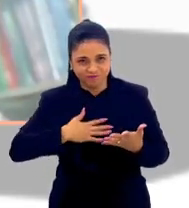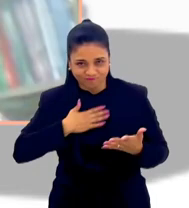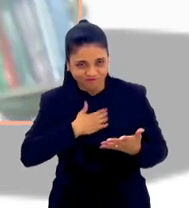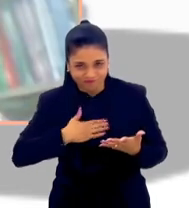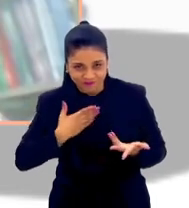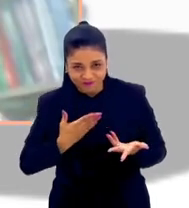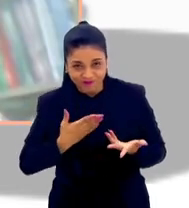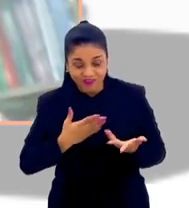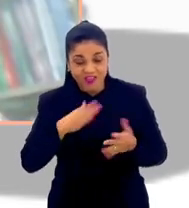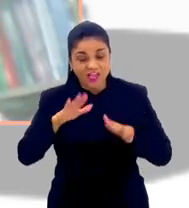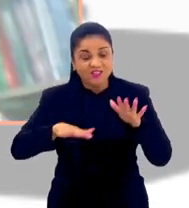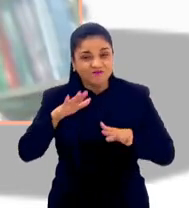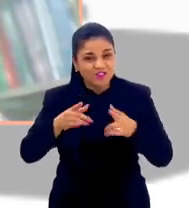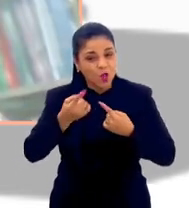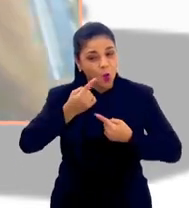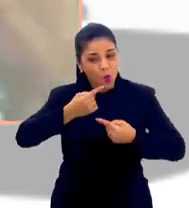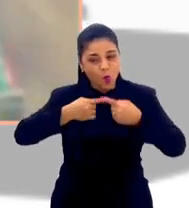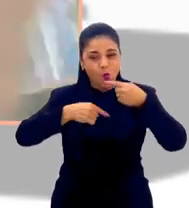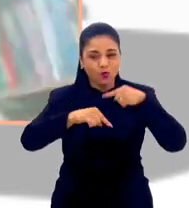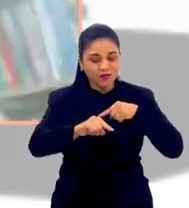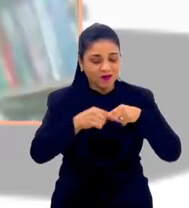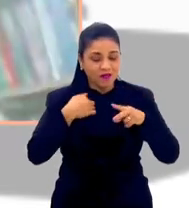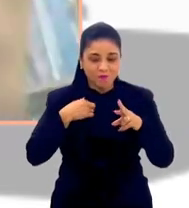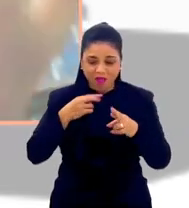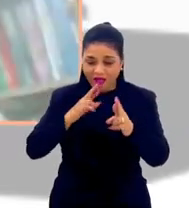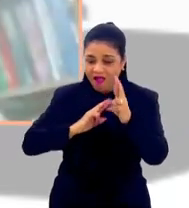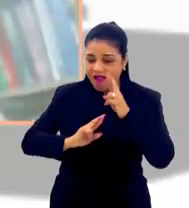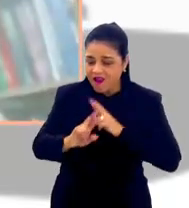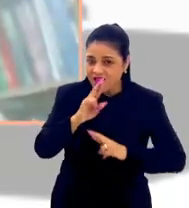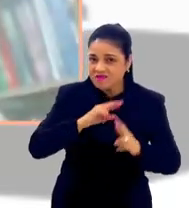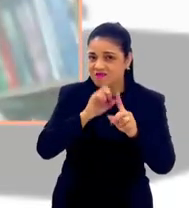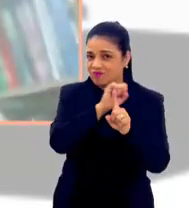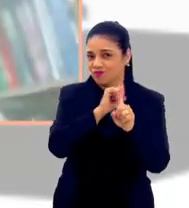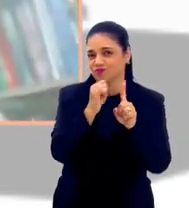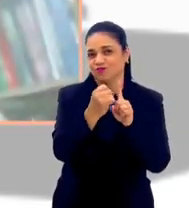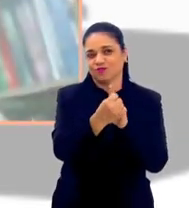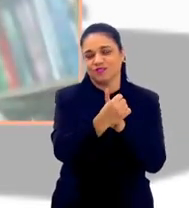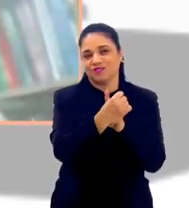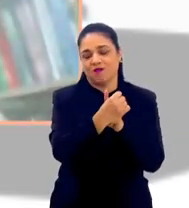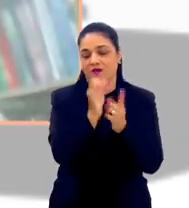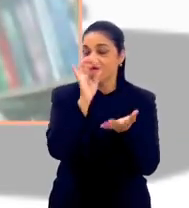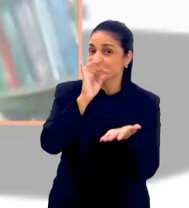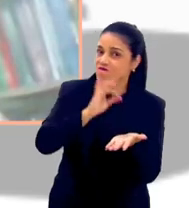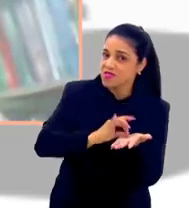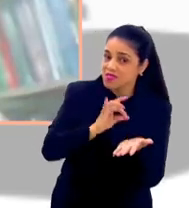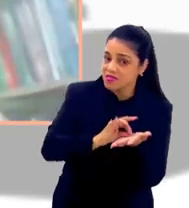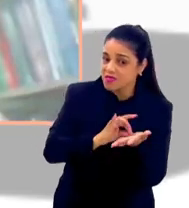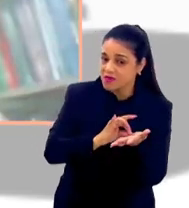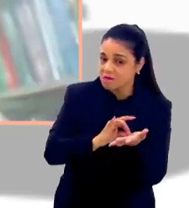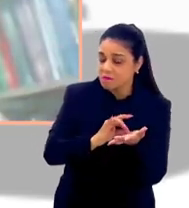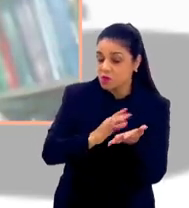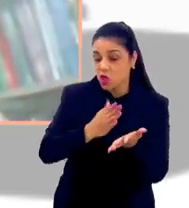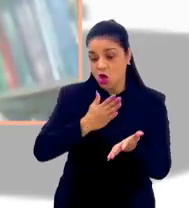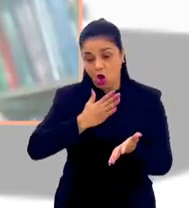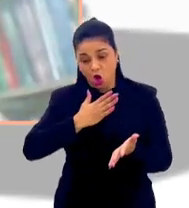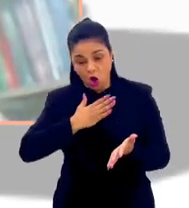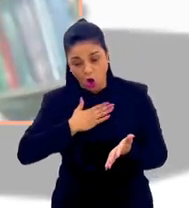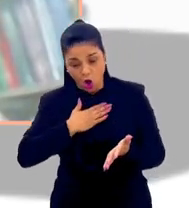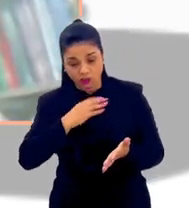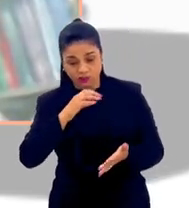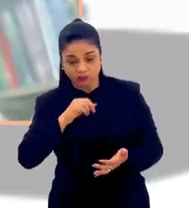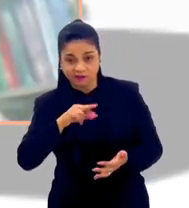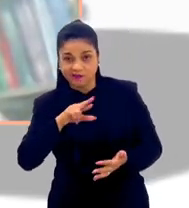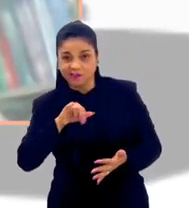exemplo, a incerteza se as minhas relações sociais são verdadeiras porque as pessoas gostam da